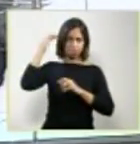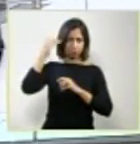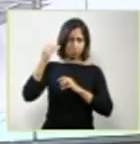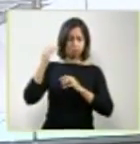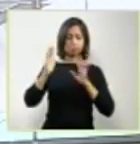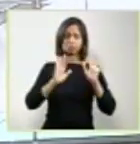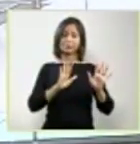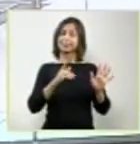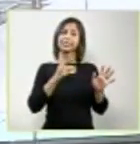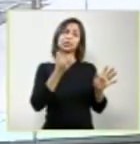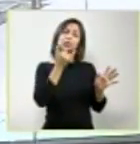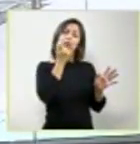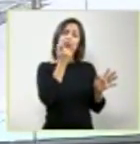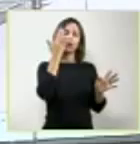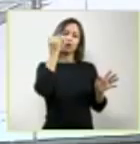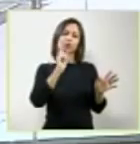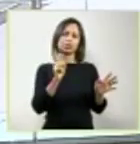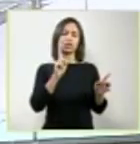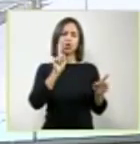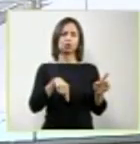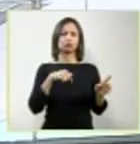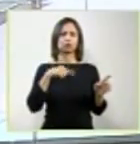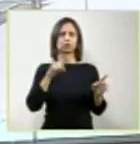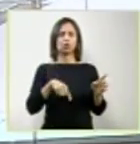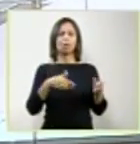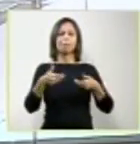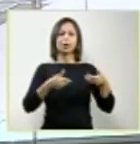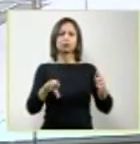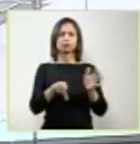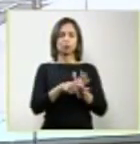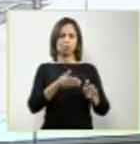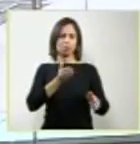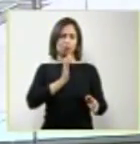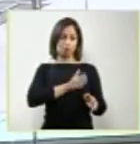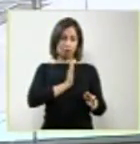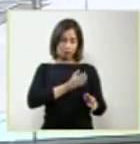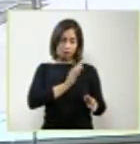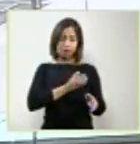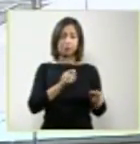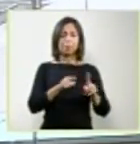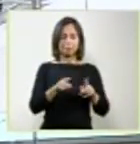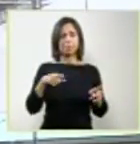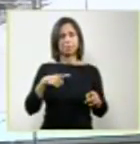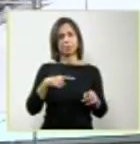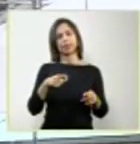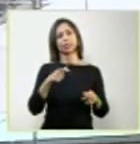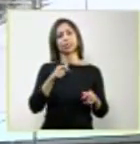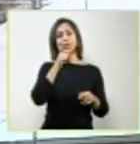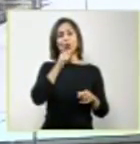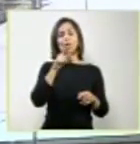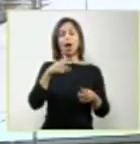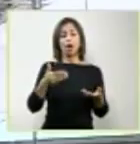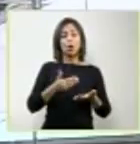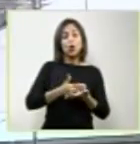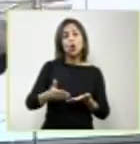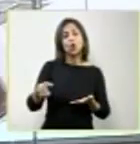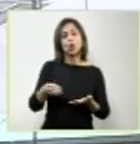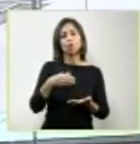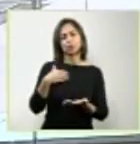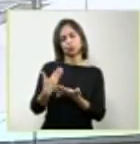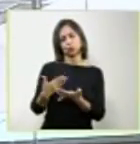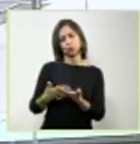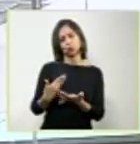claro que por dever de ofício, lemos muito sobre o assunto, até por ser um estudante ainda de